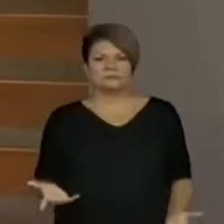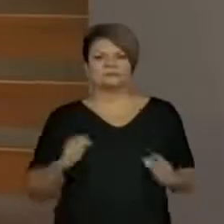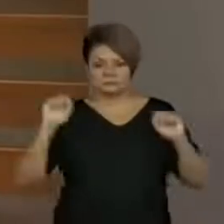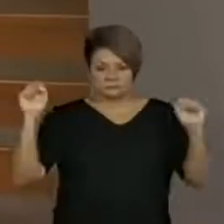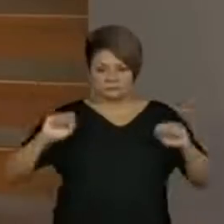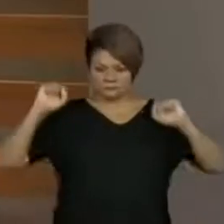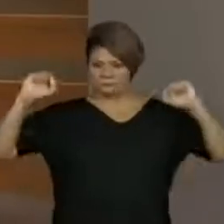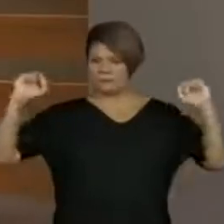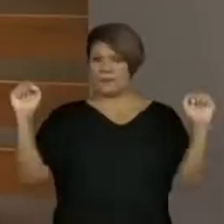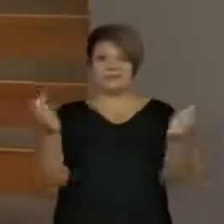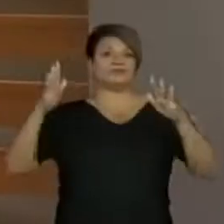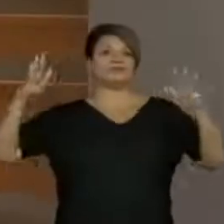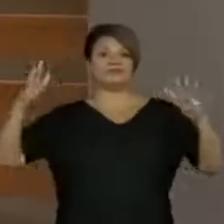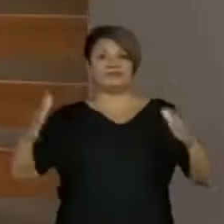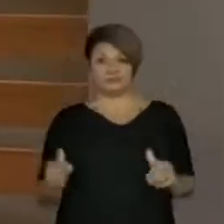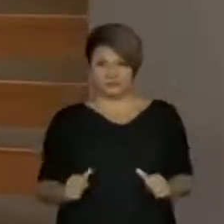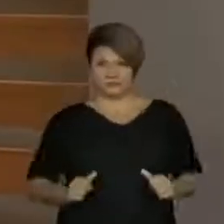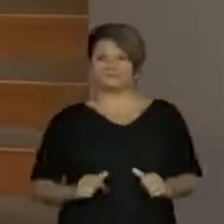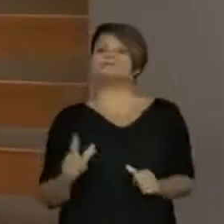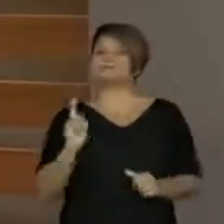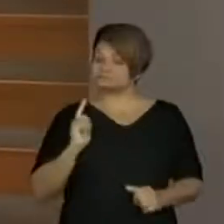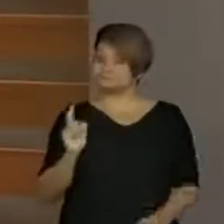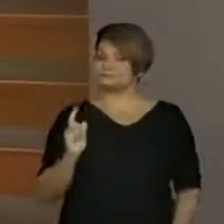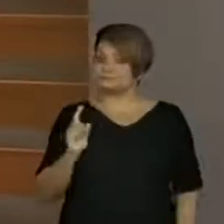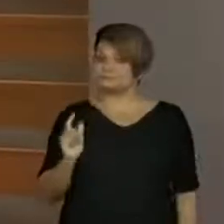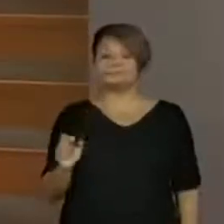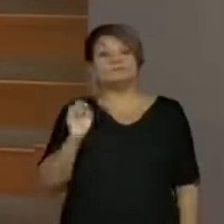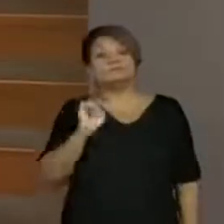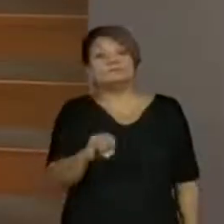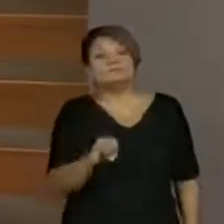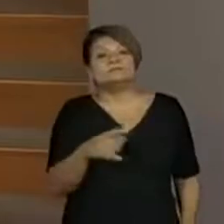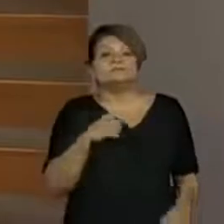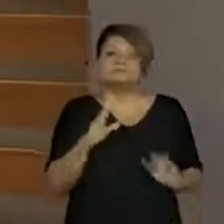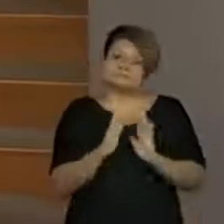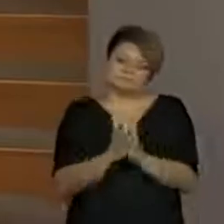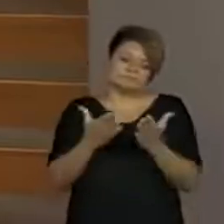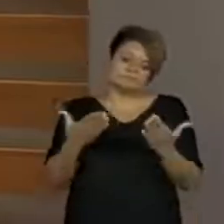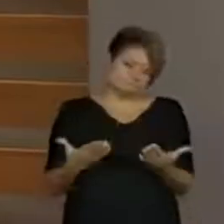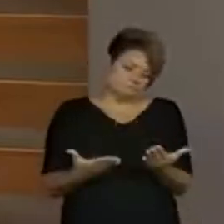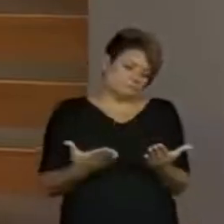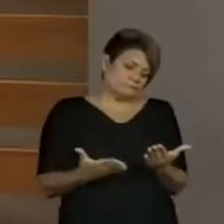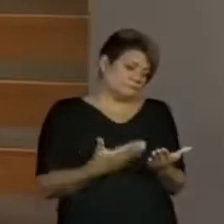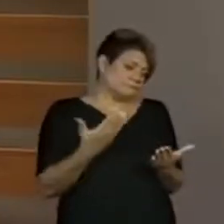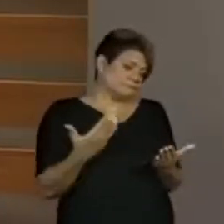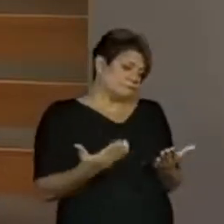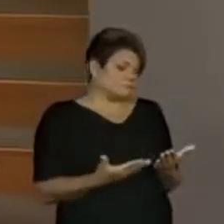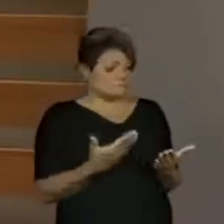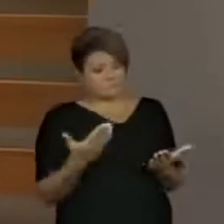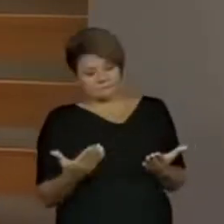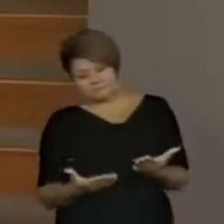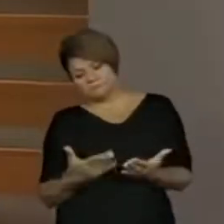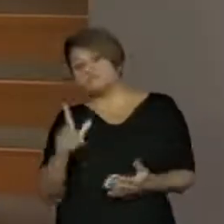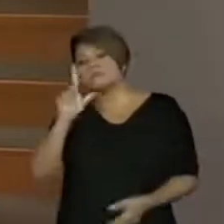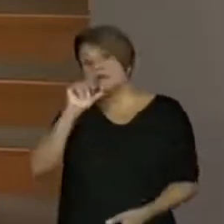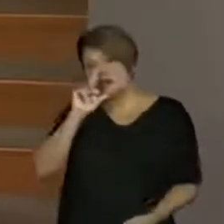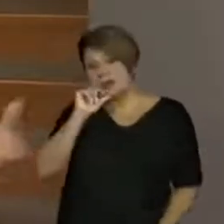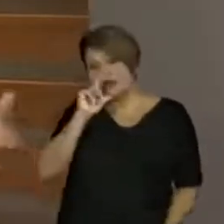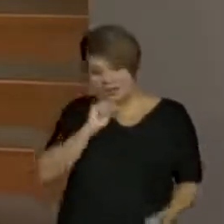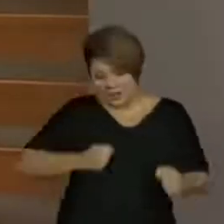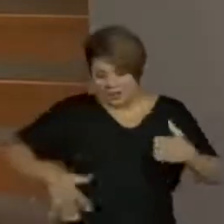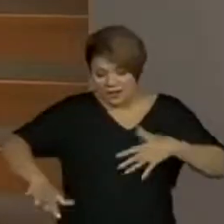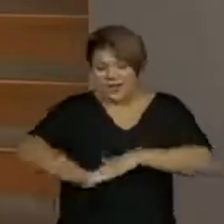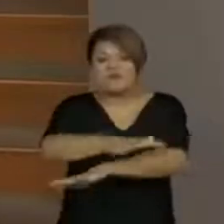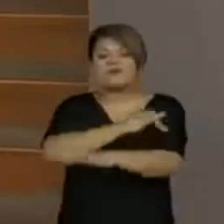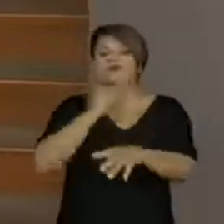se a gente pensa num mago, alguém de sabedoria que estava lá com o livro. A água que é importante porque tem magia. Ele é o